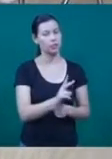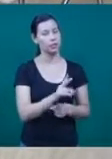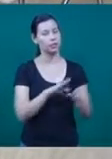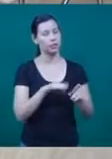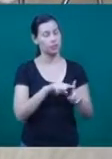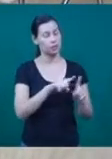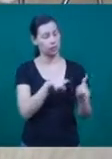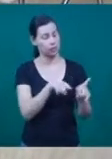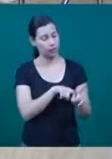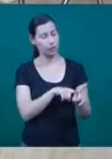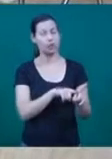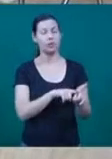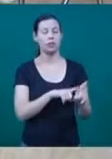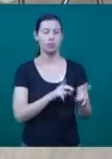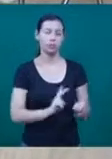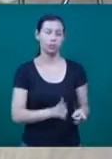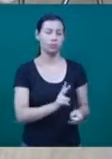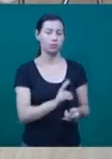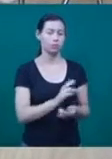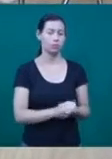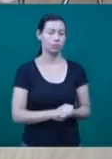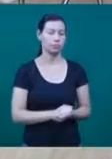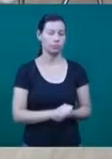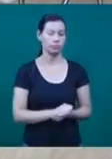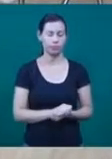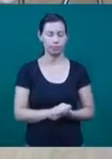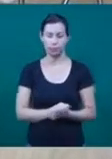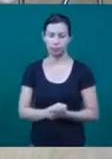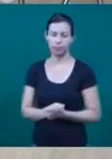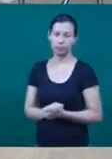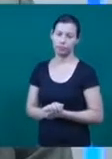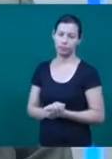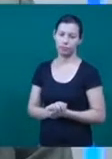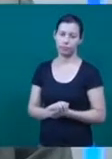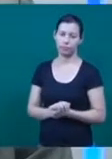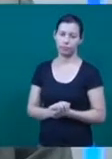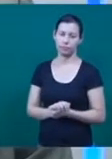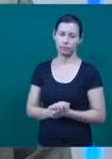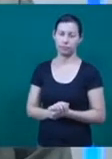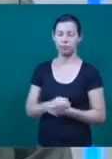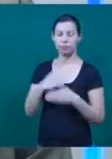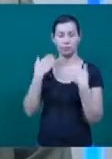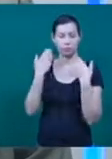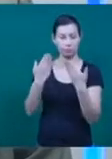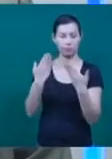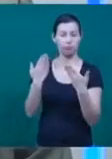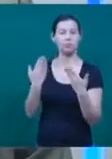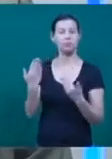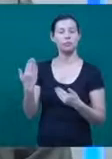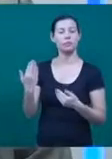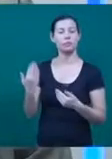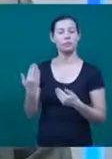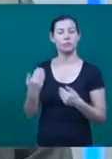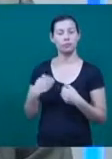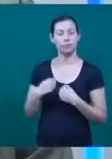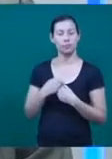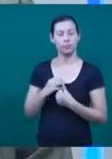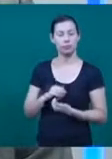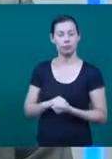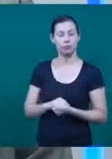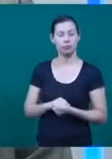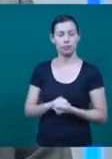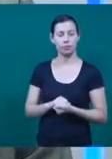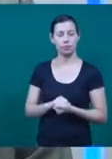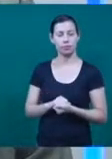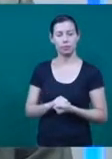contínua ao longo da gestação e que ela segue depois do parto também. Obrigado mais uma vez. Com certeza. Flávio, muito obrigado pela oportunidade. O